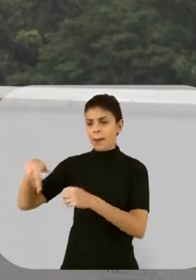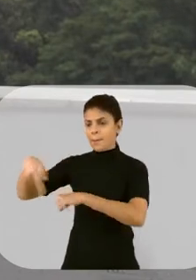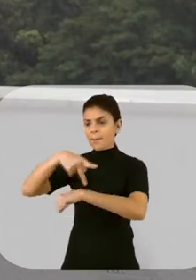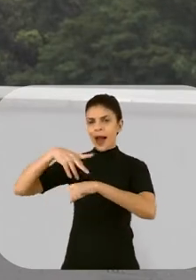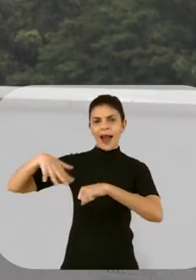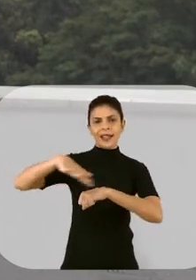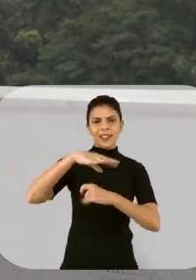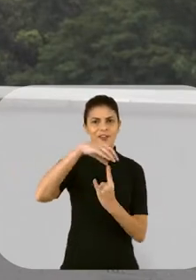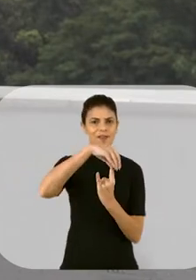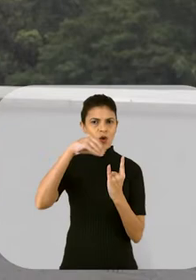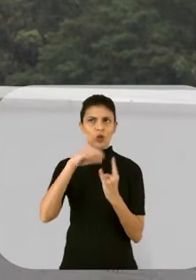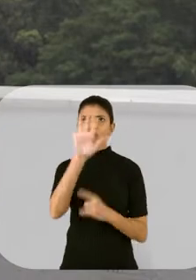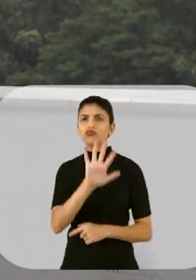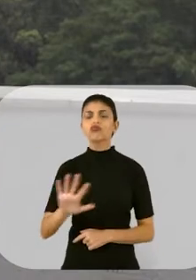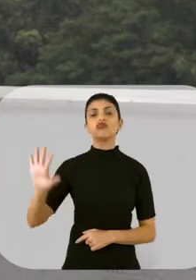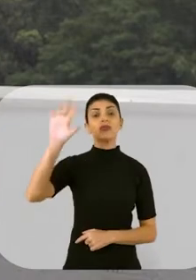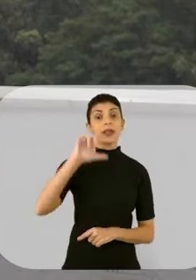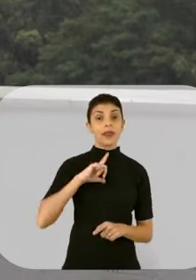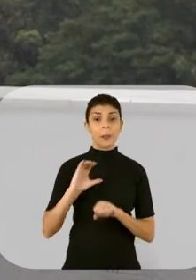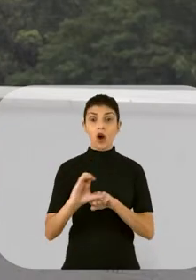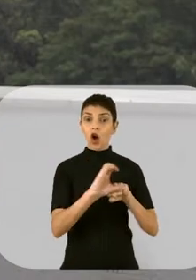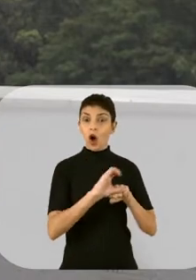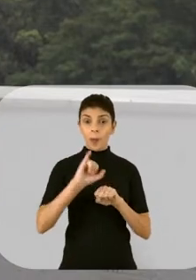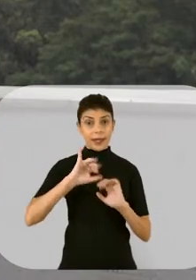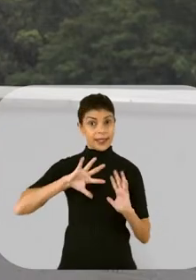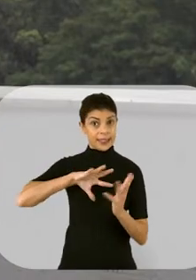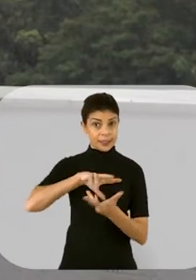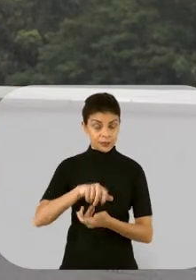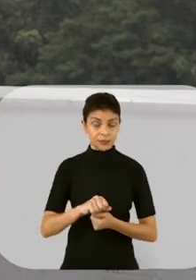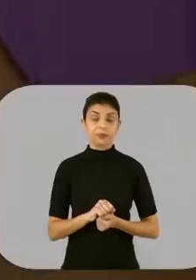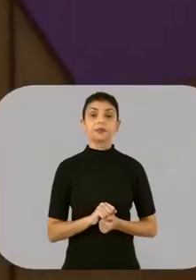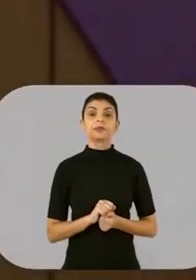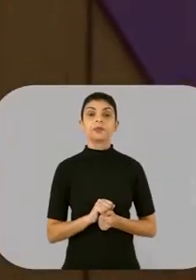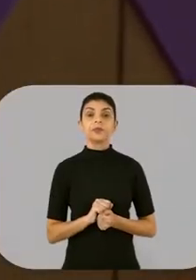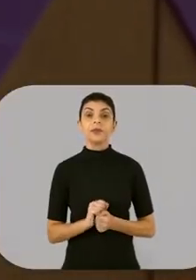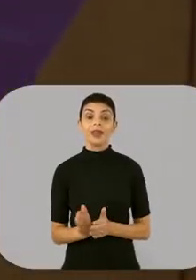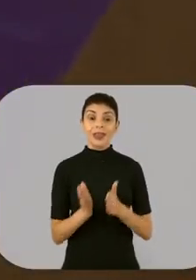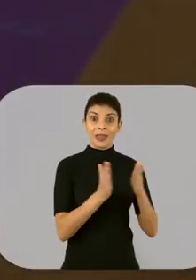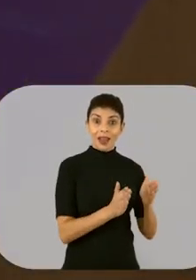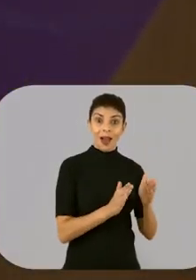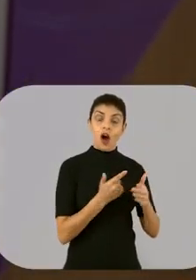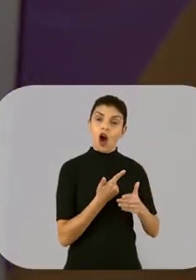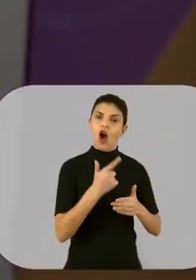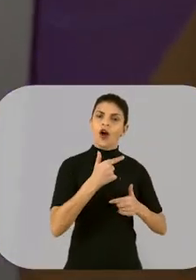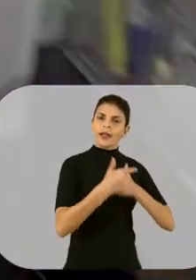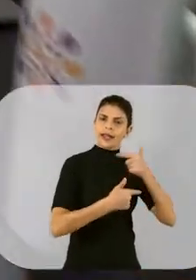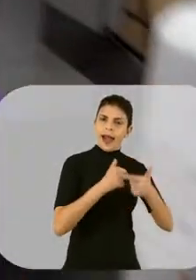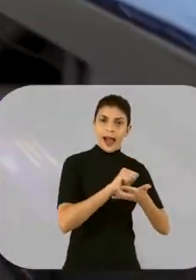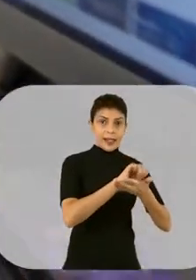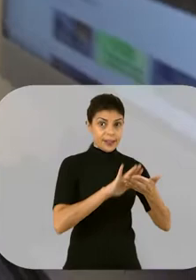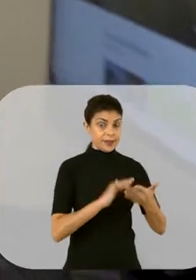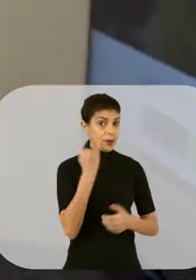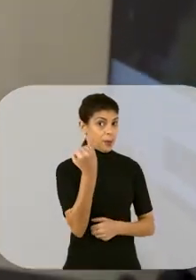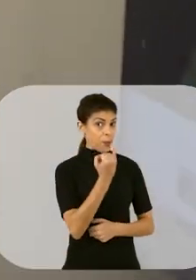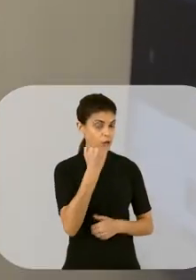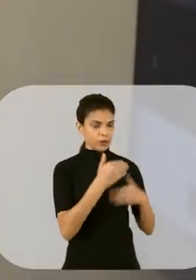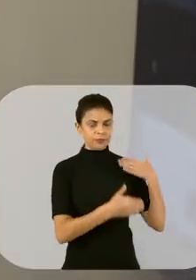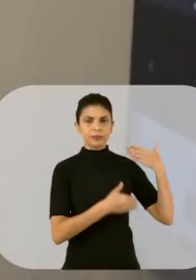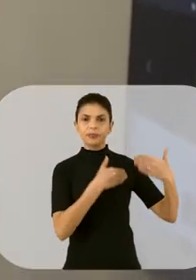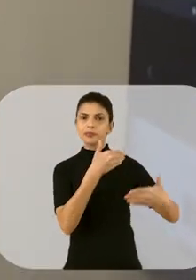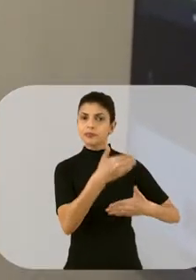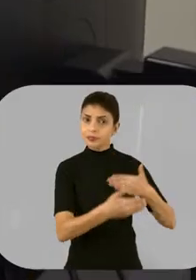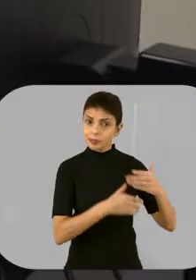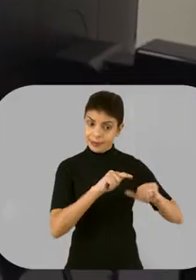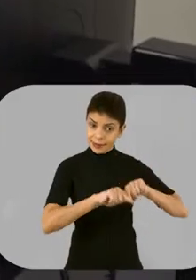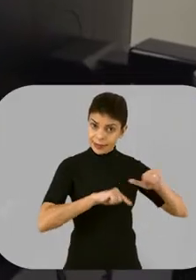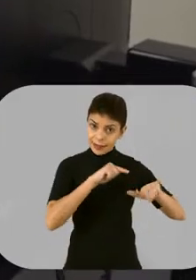Fiocruz pelo país. Tem sido importante também na cooperação internacional. Uma outra atividade importante que o campus desenvolveu ao